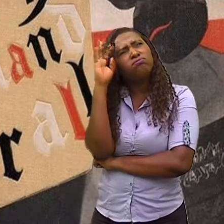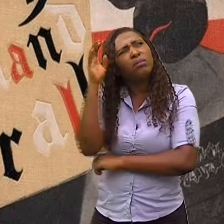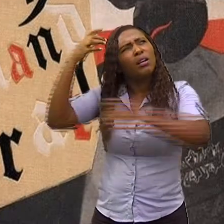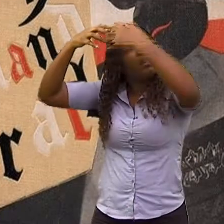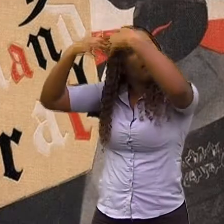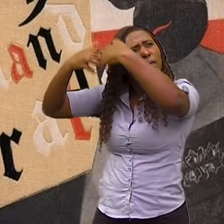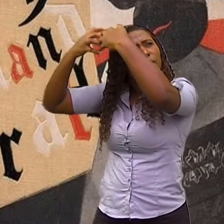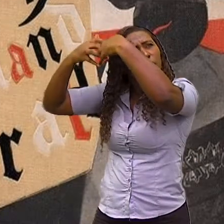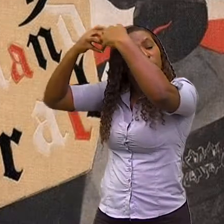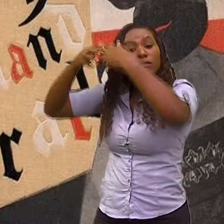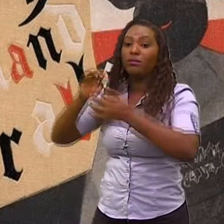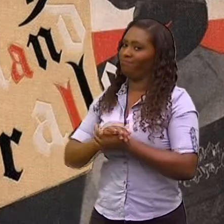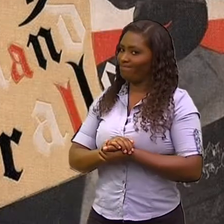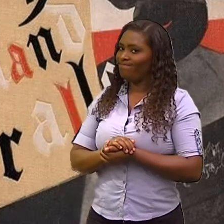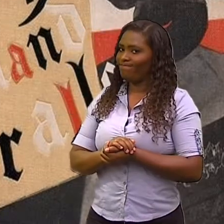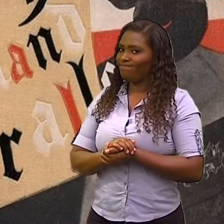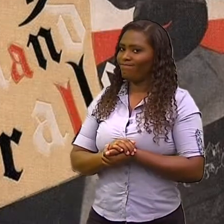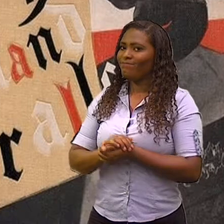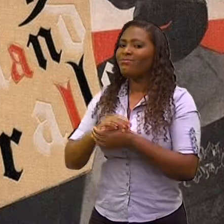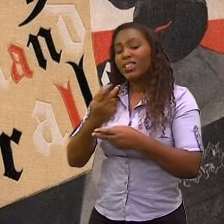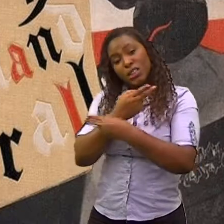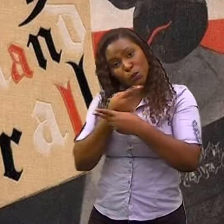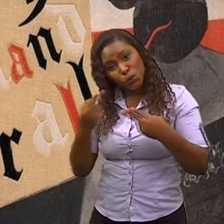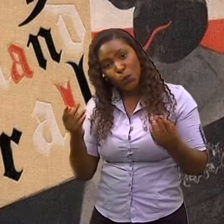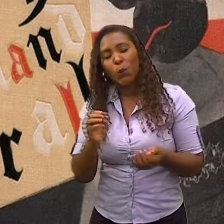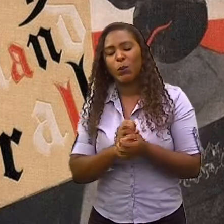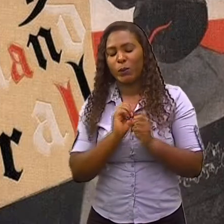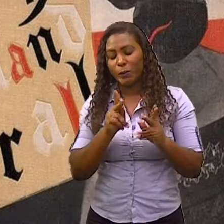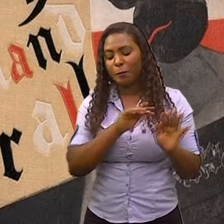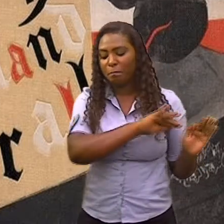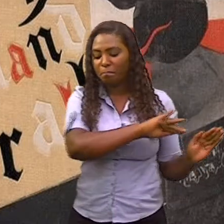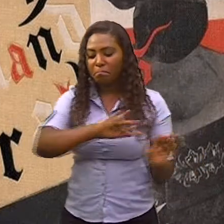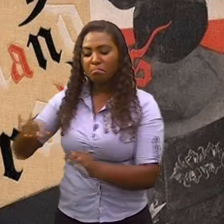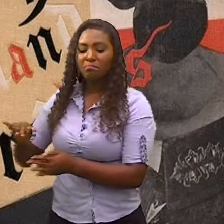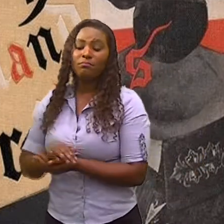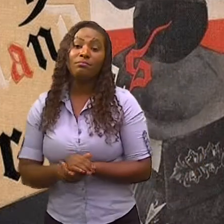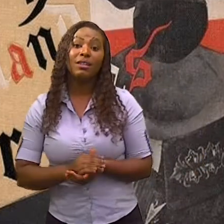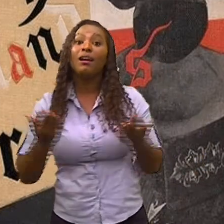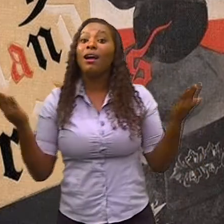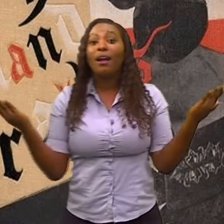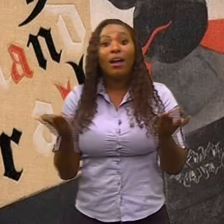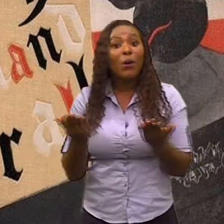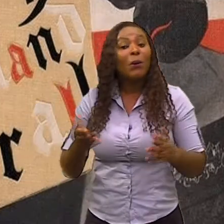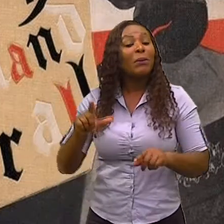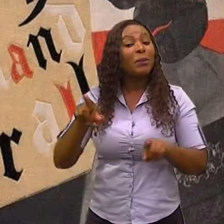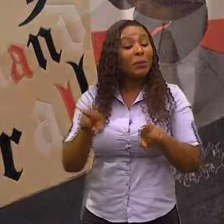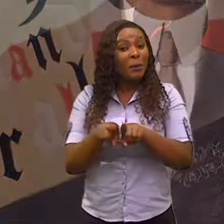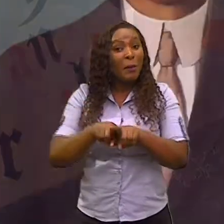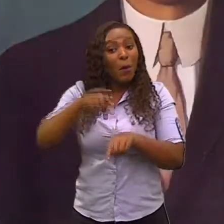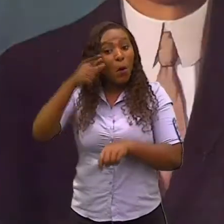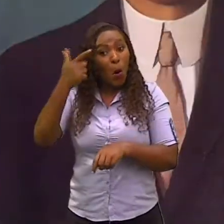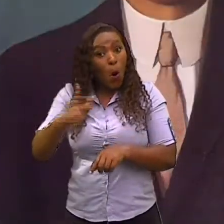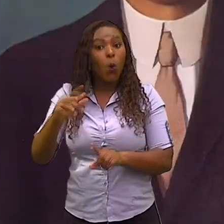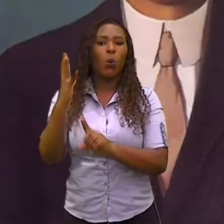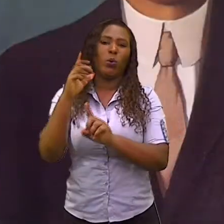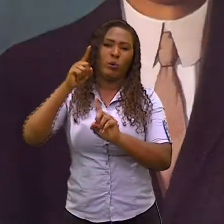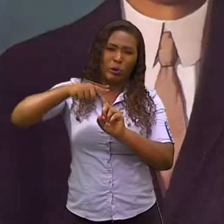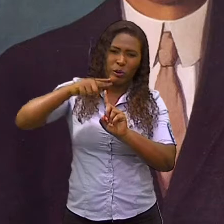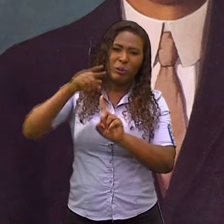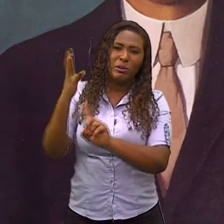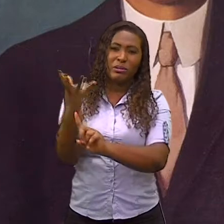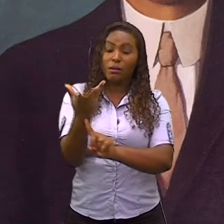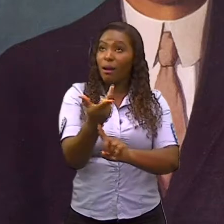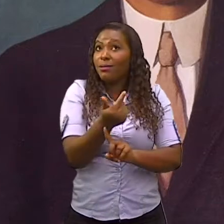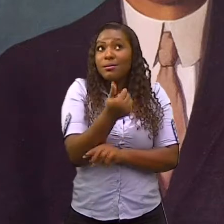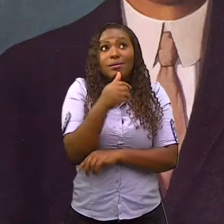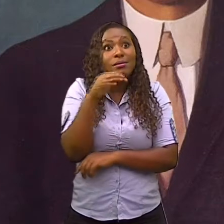reflexão. E nós vamos falar também, no movimento que eu acho bastante interessante, aqui na nossa cidade nós